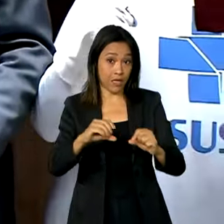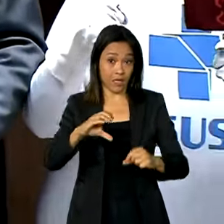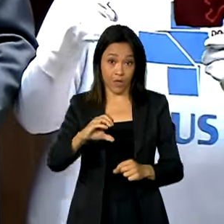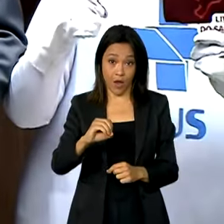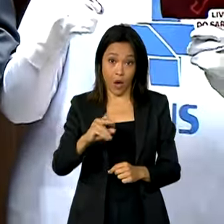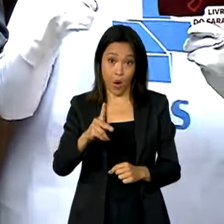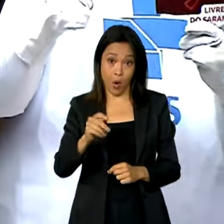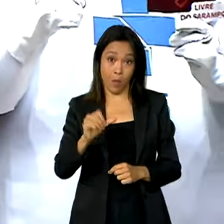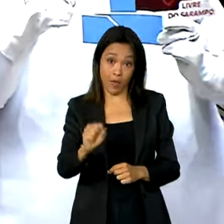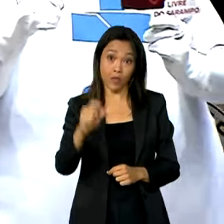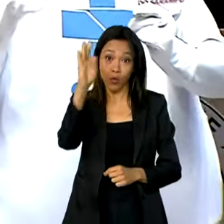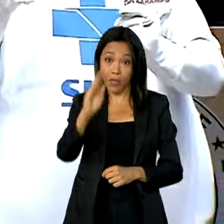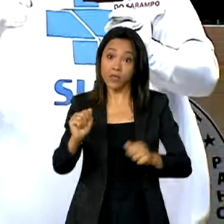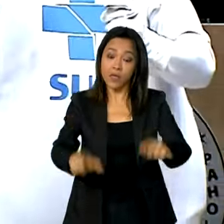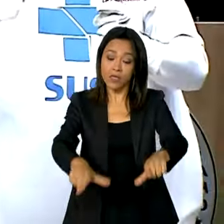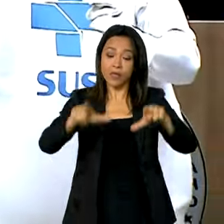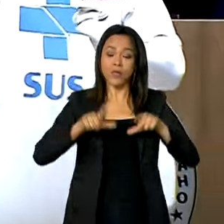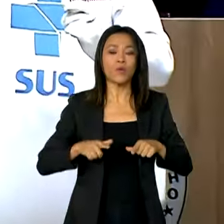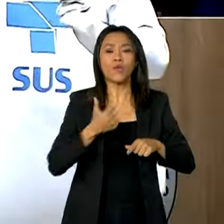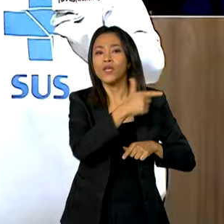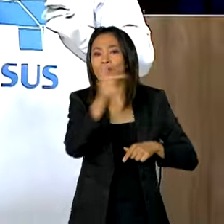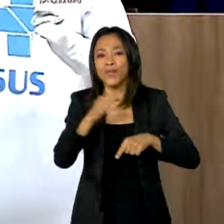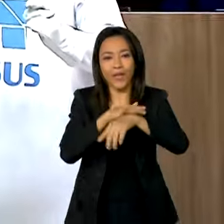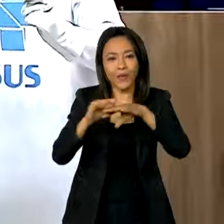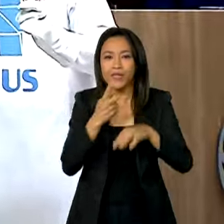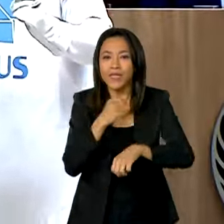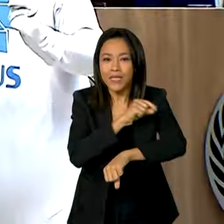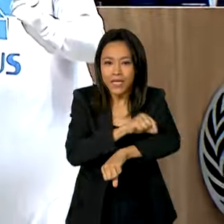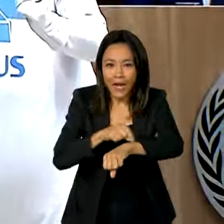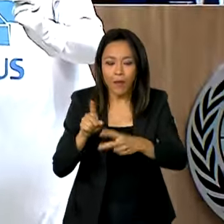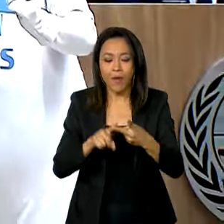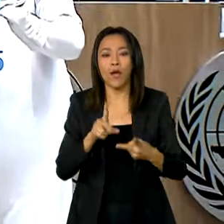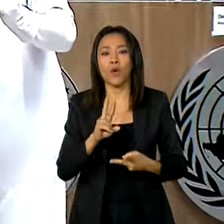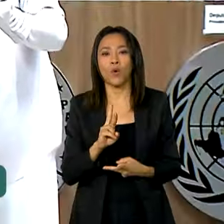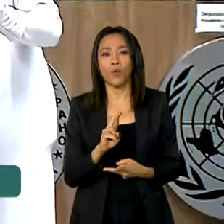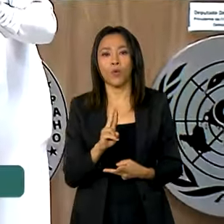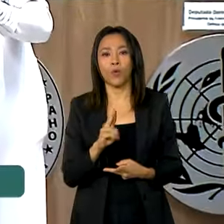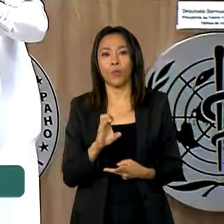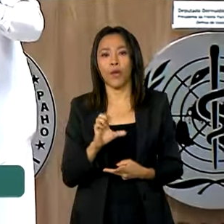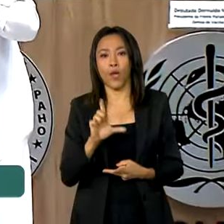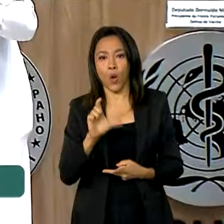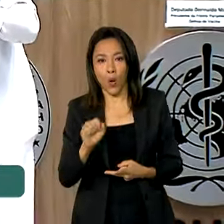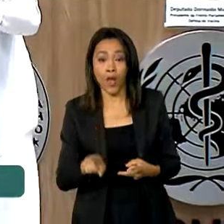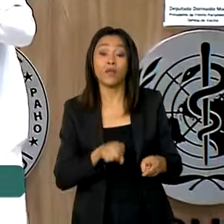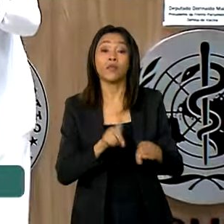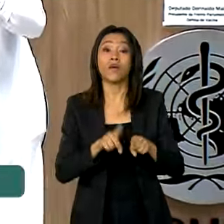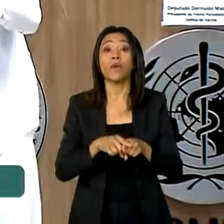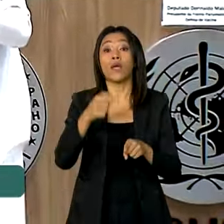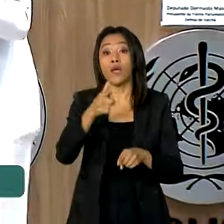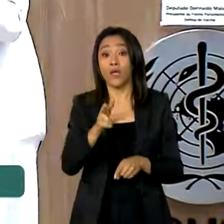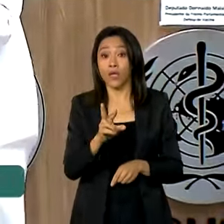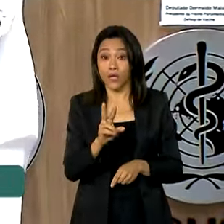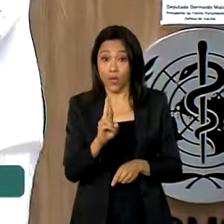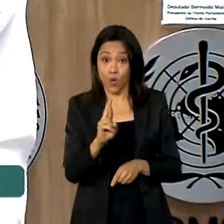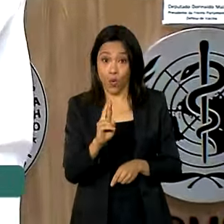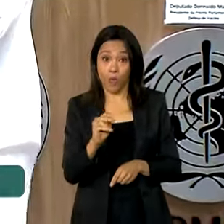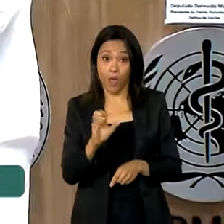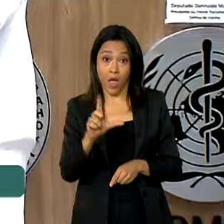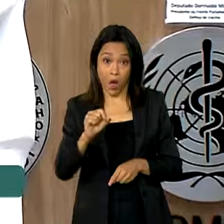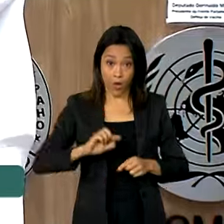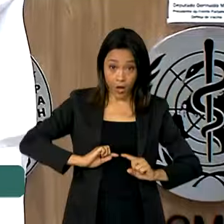Brasil recebeu o certificado de país livre do sarampo, rubeula e síndrome da rubeula congênita.